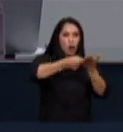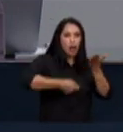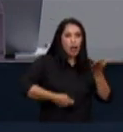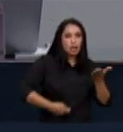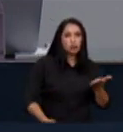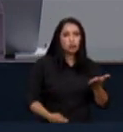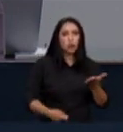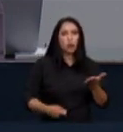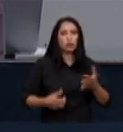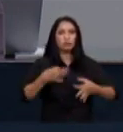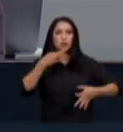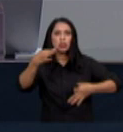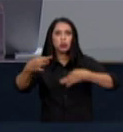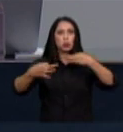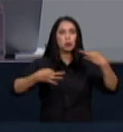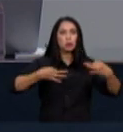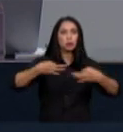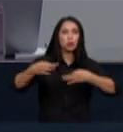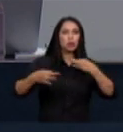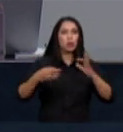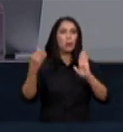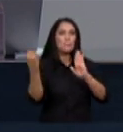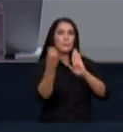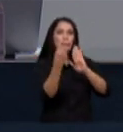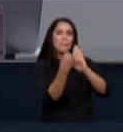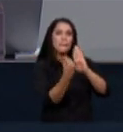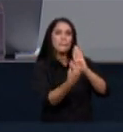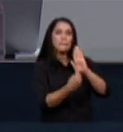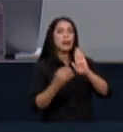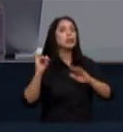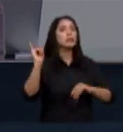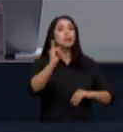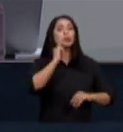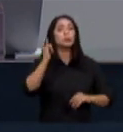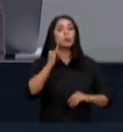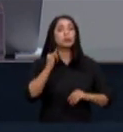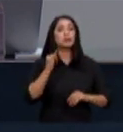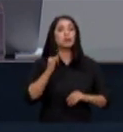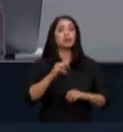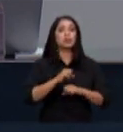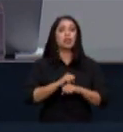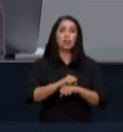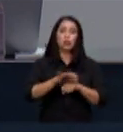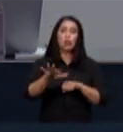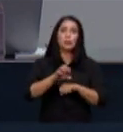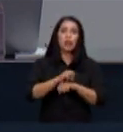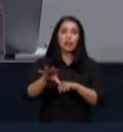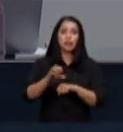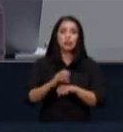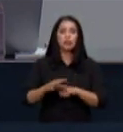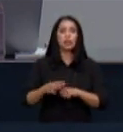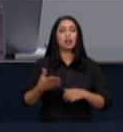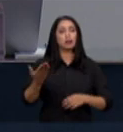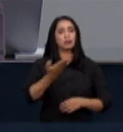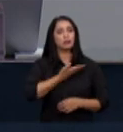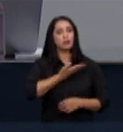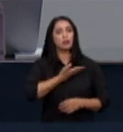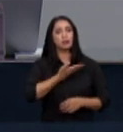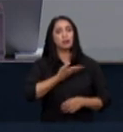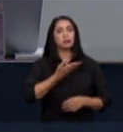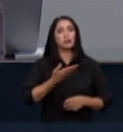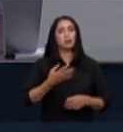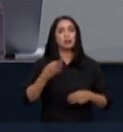dessas ideias centrais dos fatos mais importantes e compartilhar com os meus colegas ministros aqui